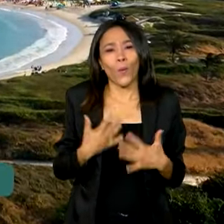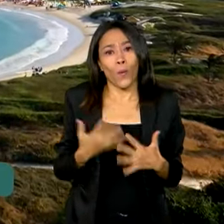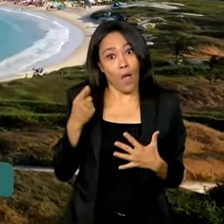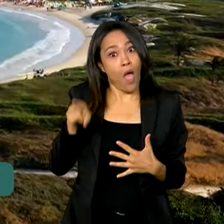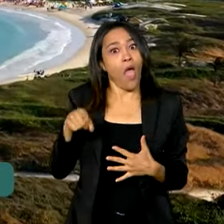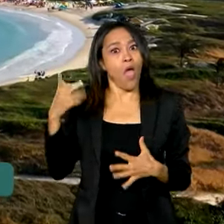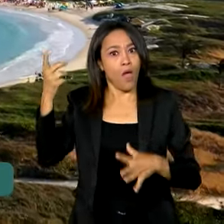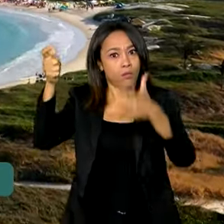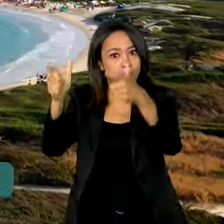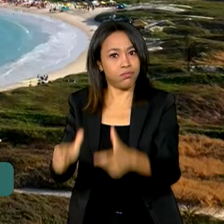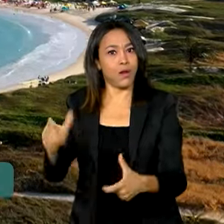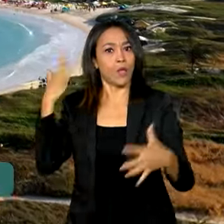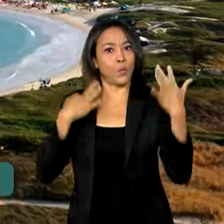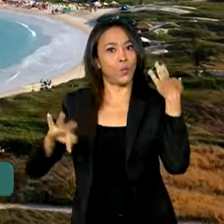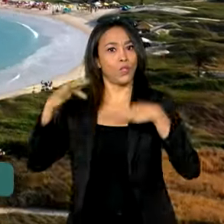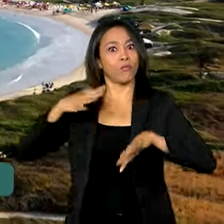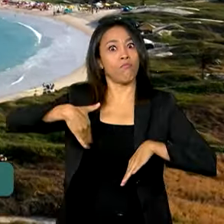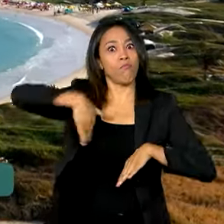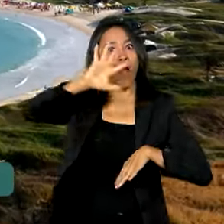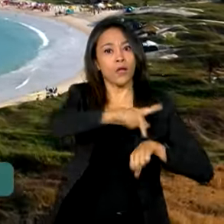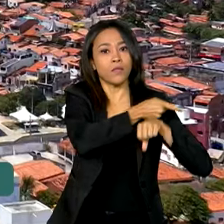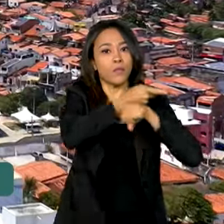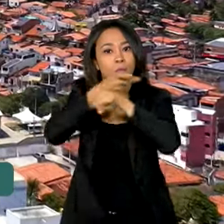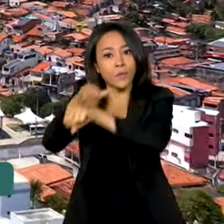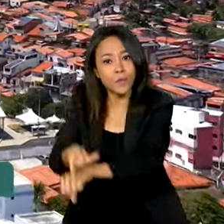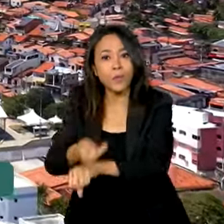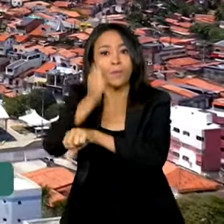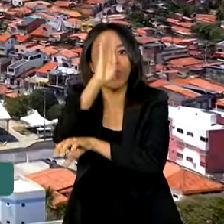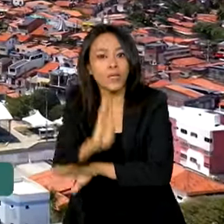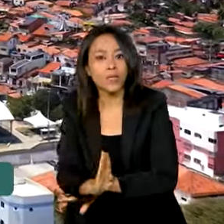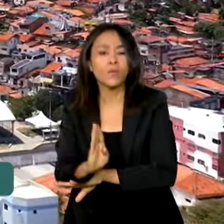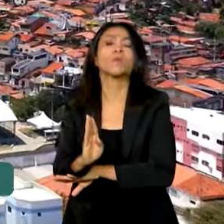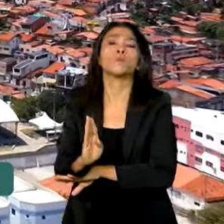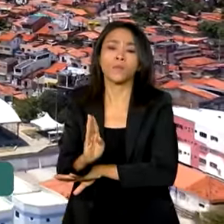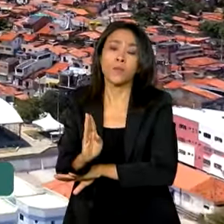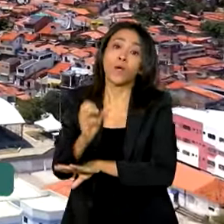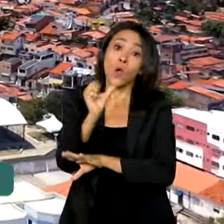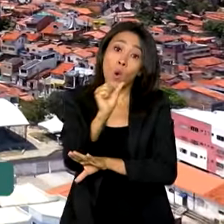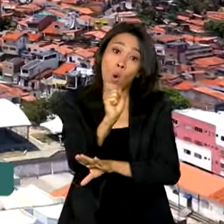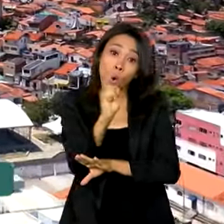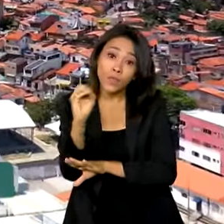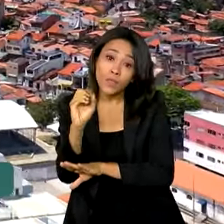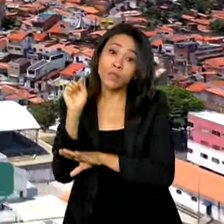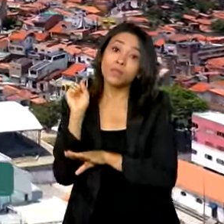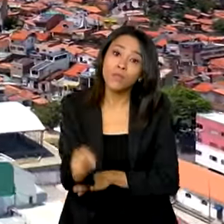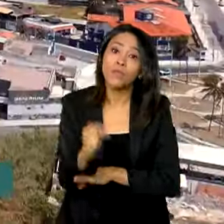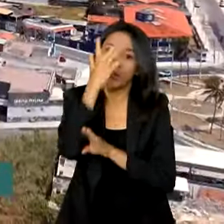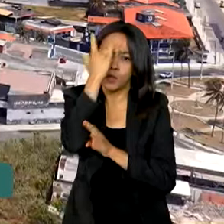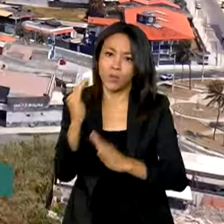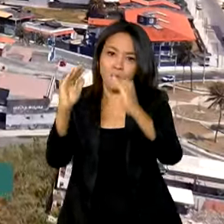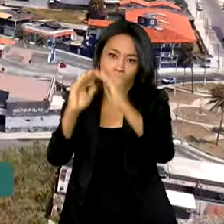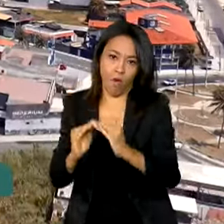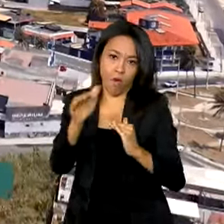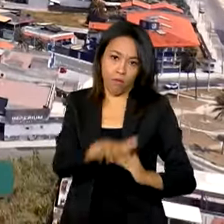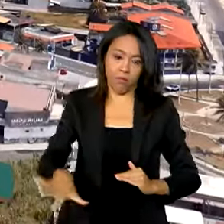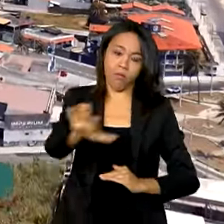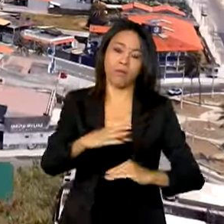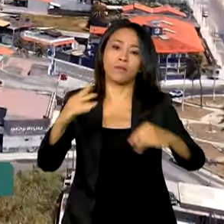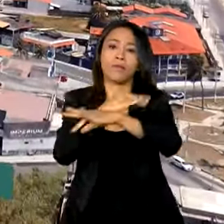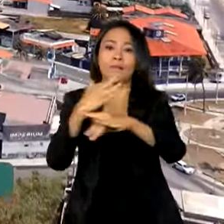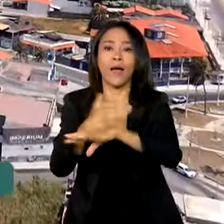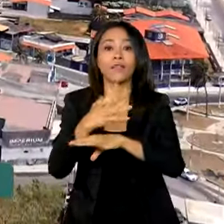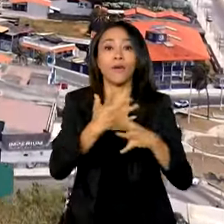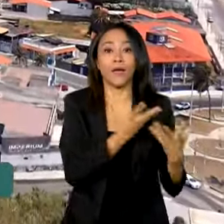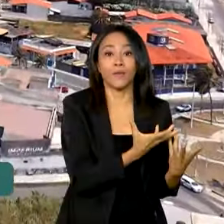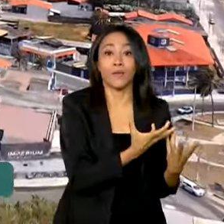turísticos mais procurados do Brasil. Com cerca de 800 mil habitantes, a cidade vai receber